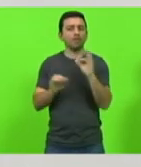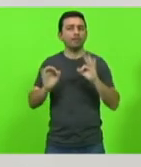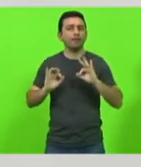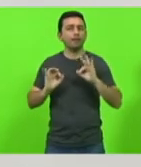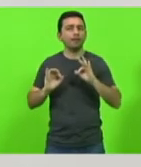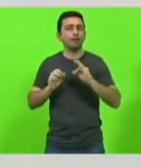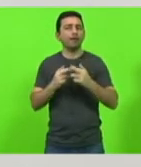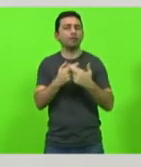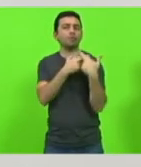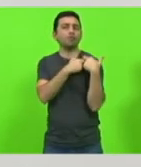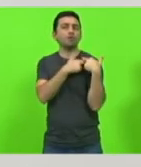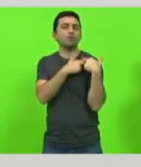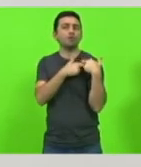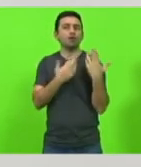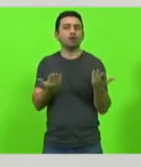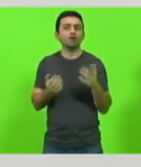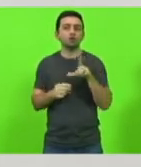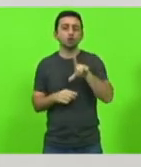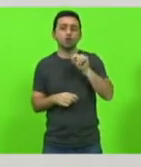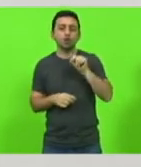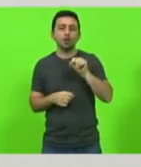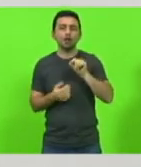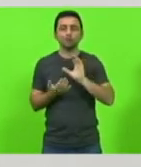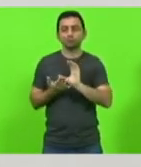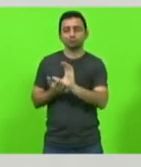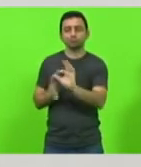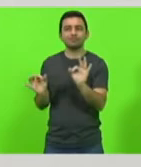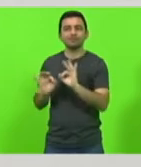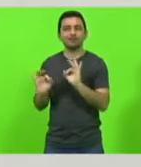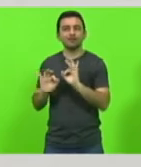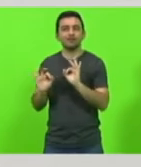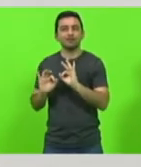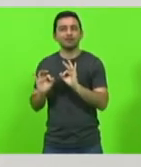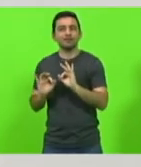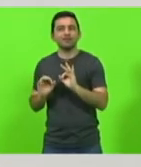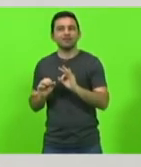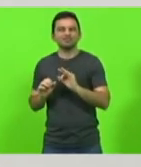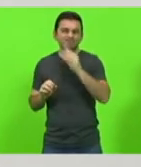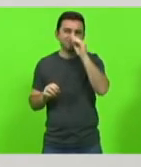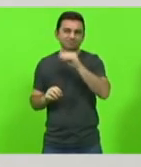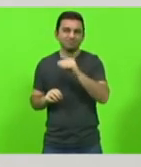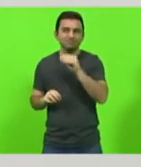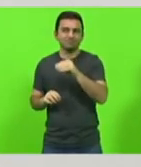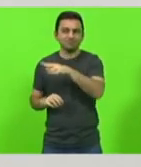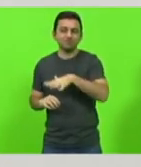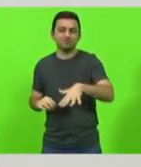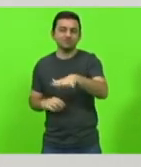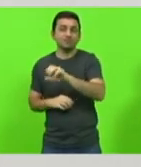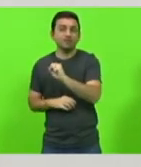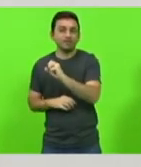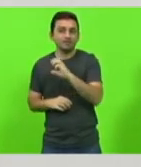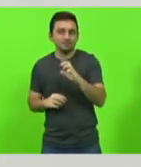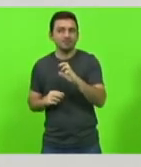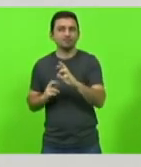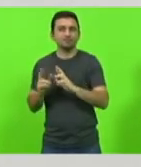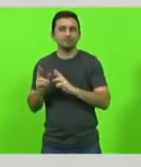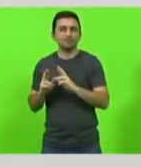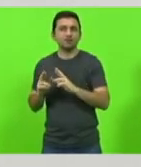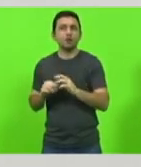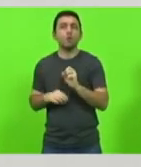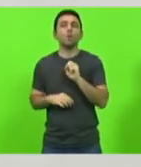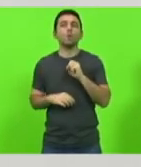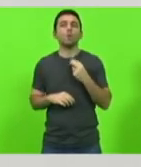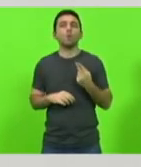escolheu não investir nas SCs negligenciou as SCs ou ele